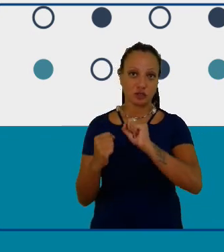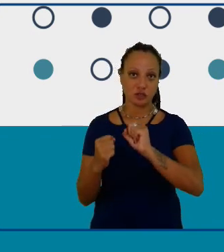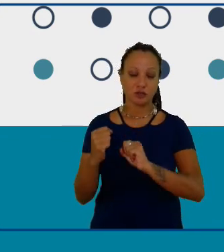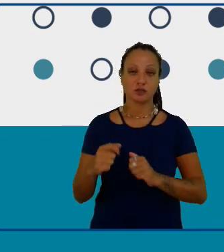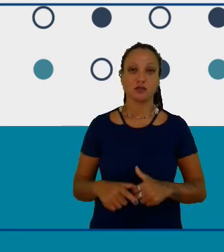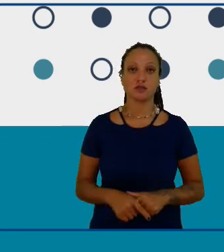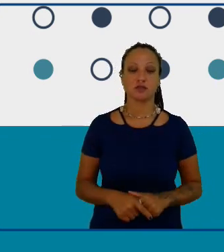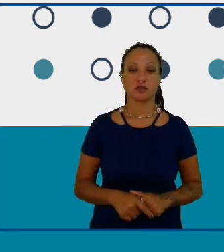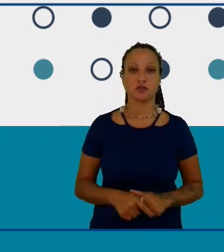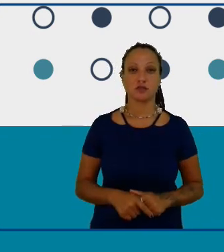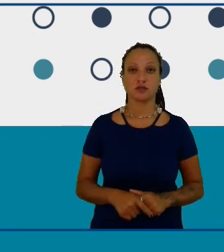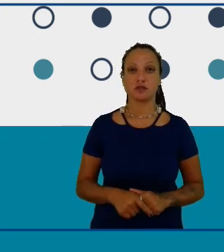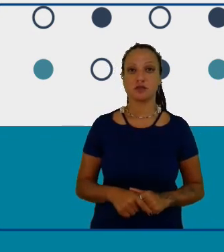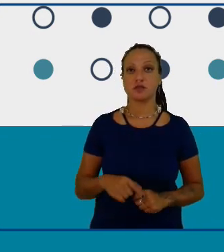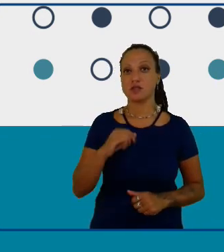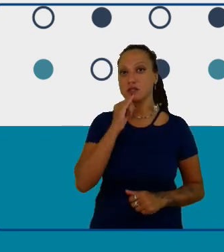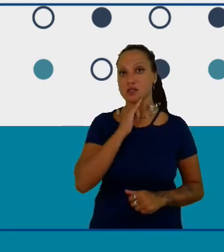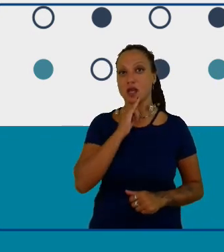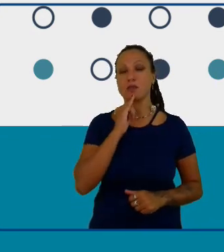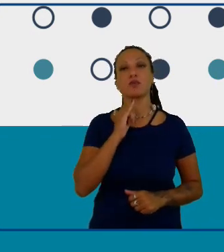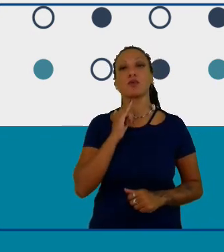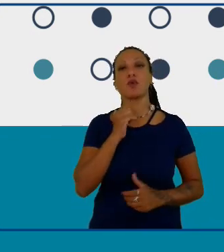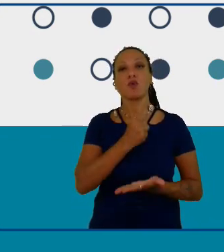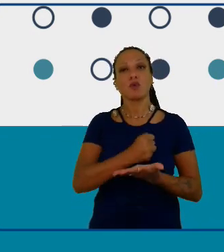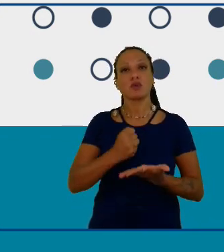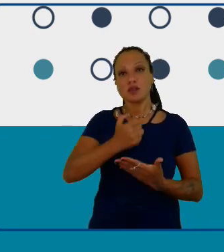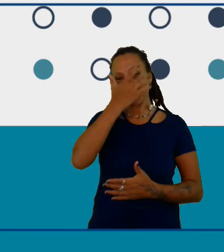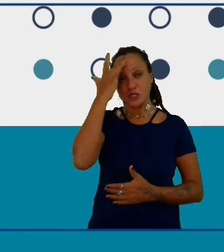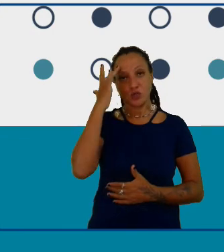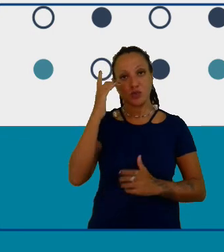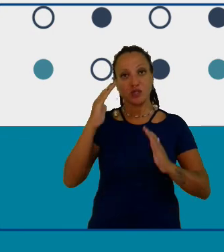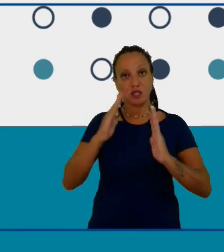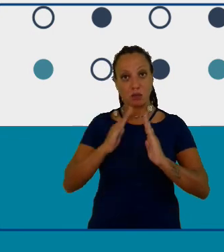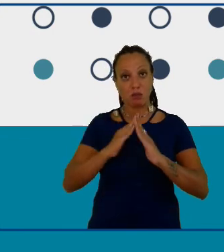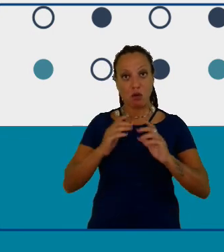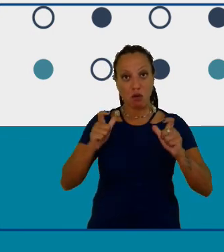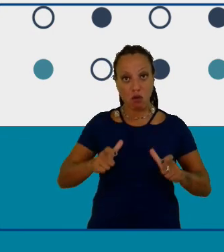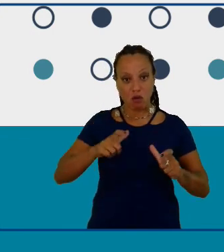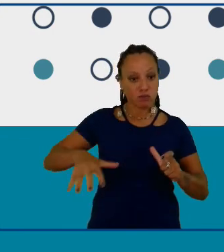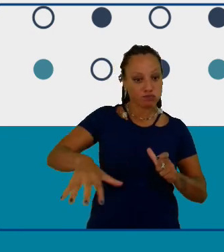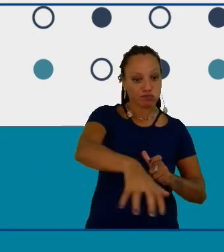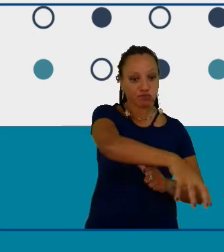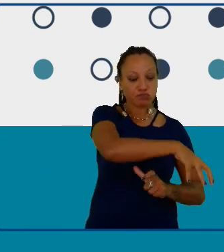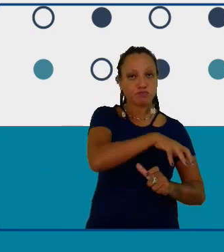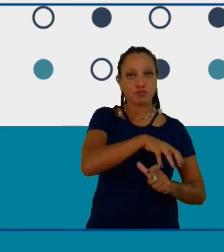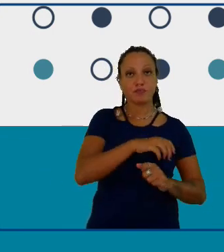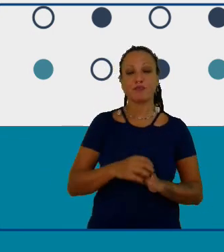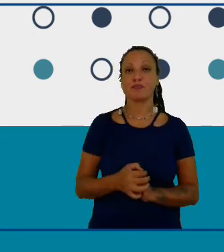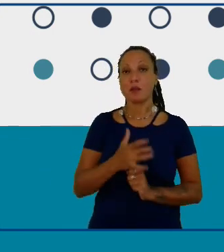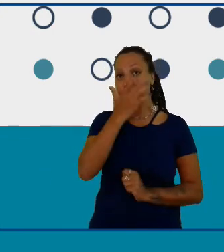empregadores locais com pessoas que vêm falar o que fazem no seu trabalho